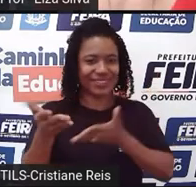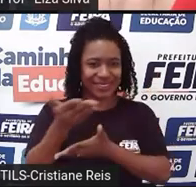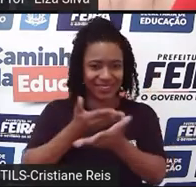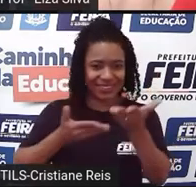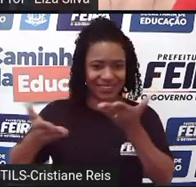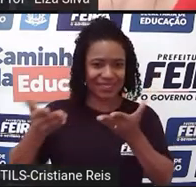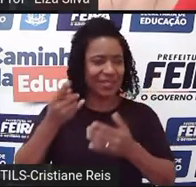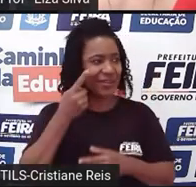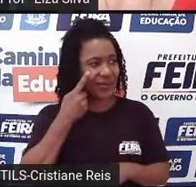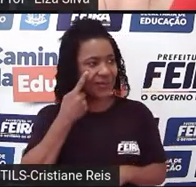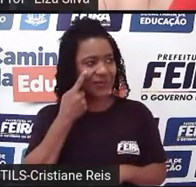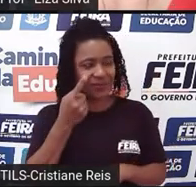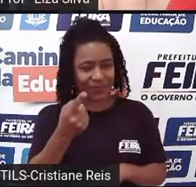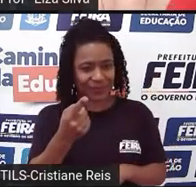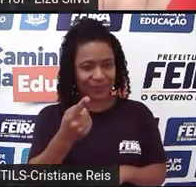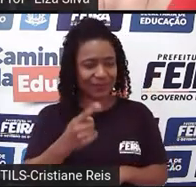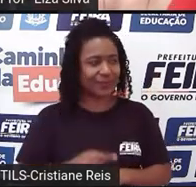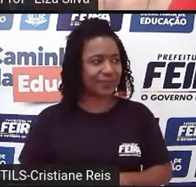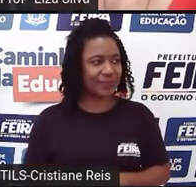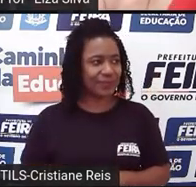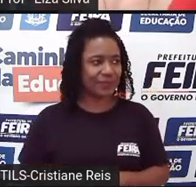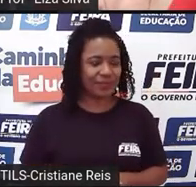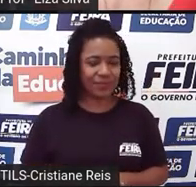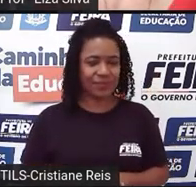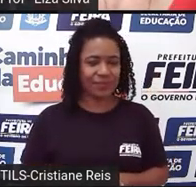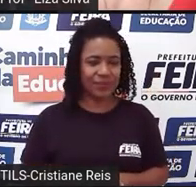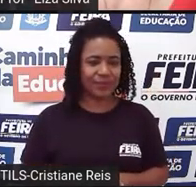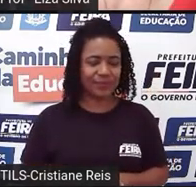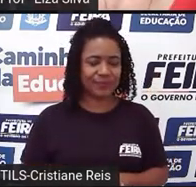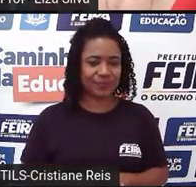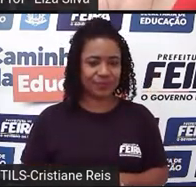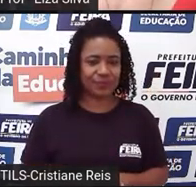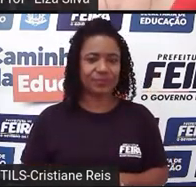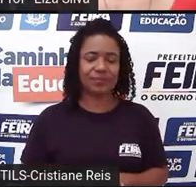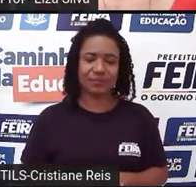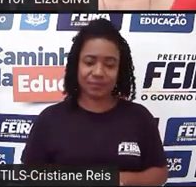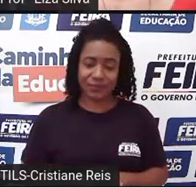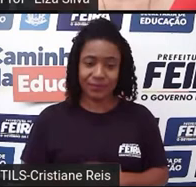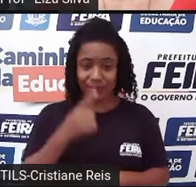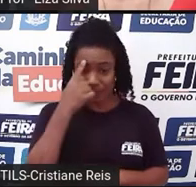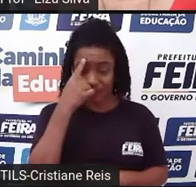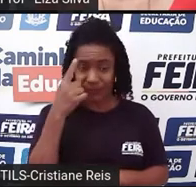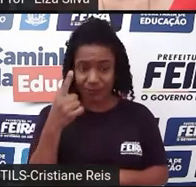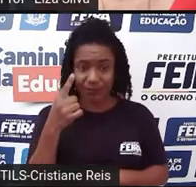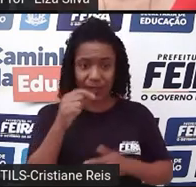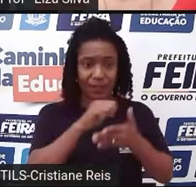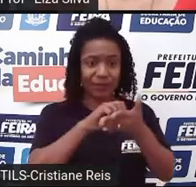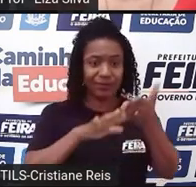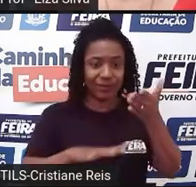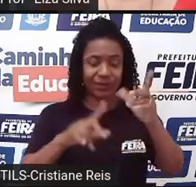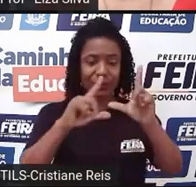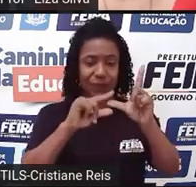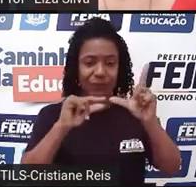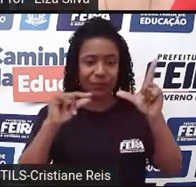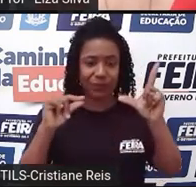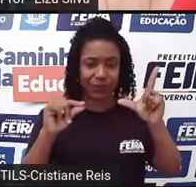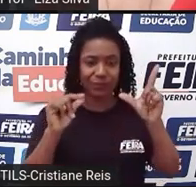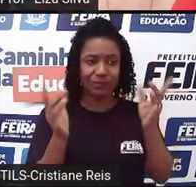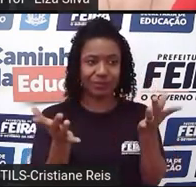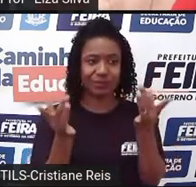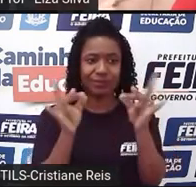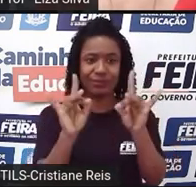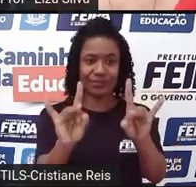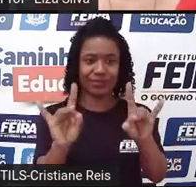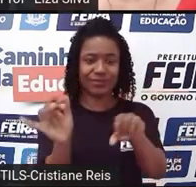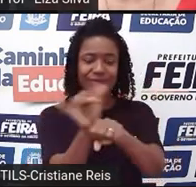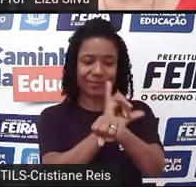-se de que o link dessa atividade vai estar disponível lá no canal da Seduc no YouTube,